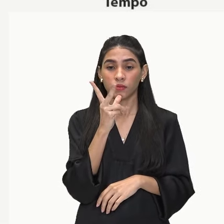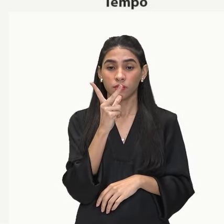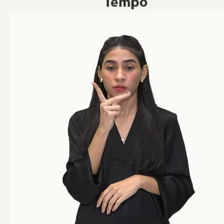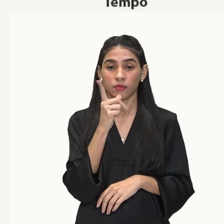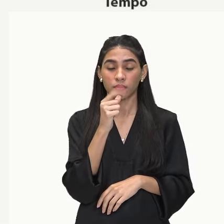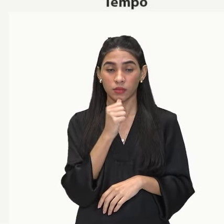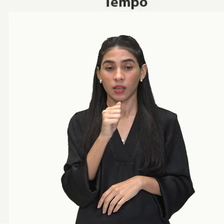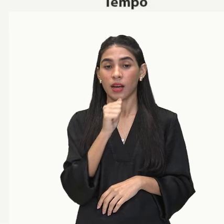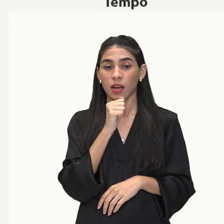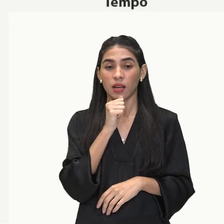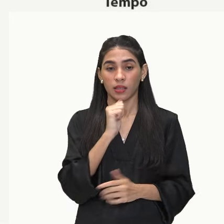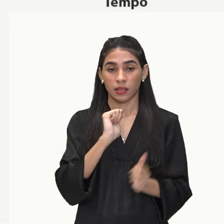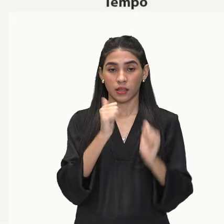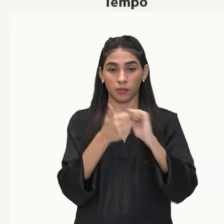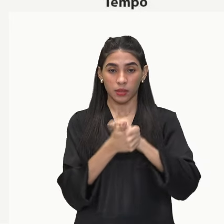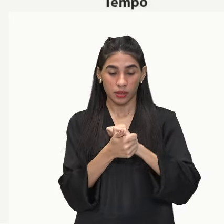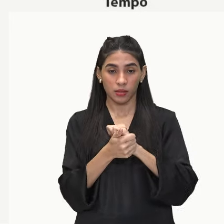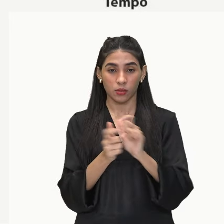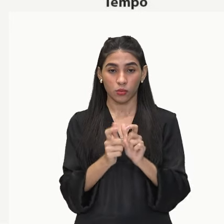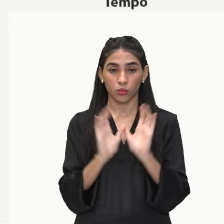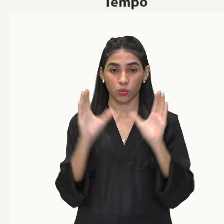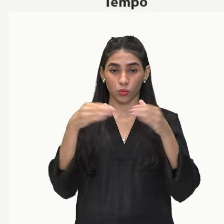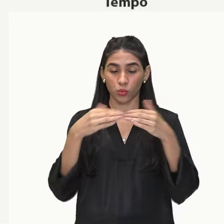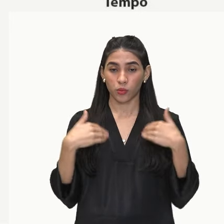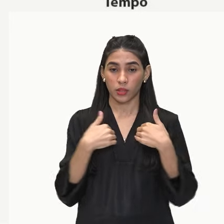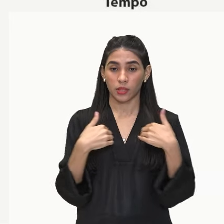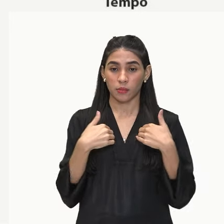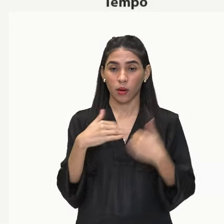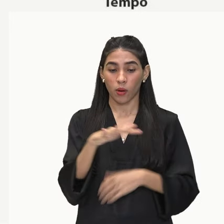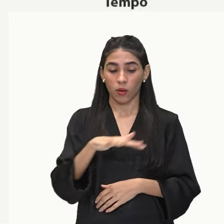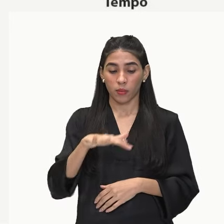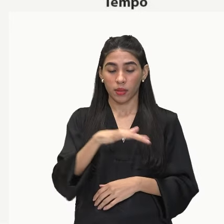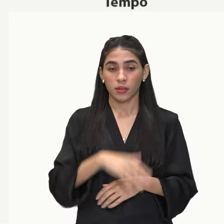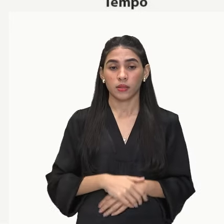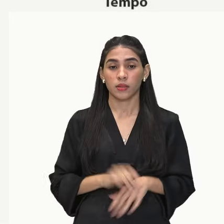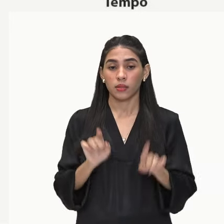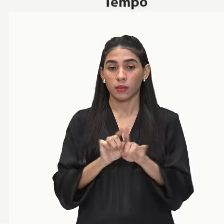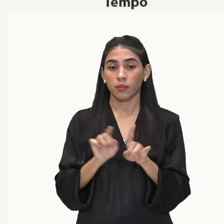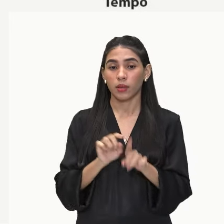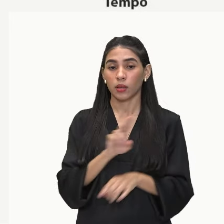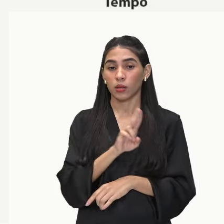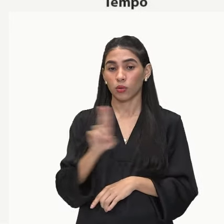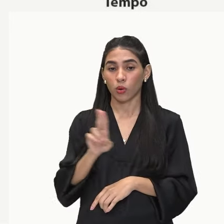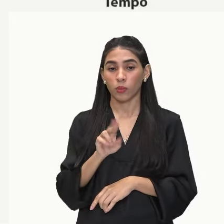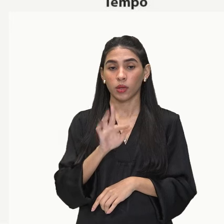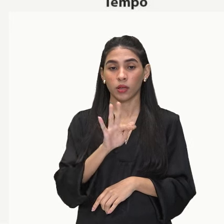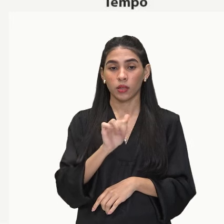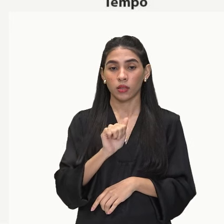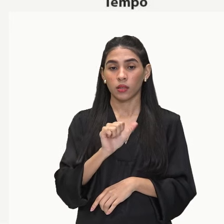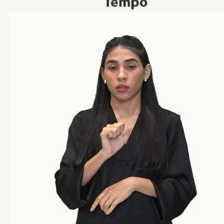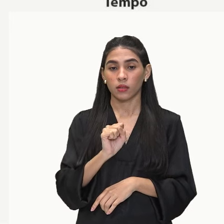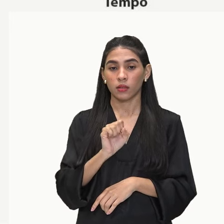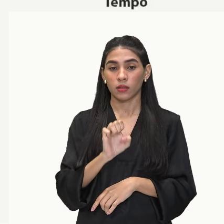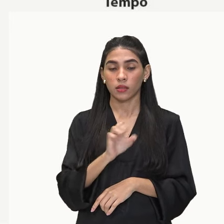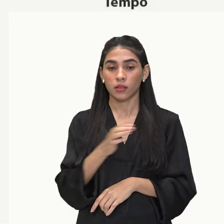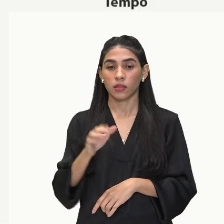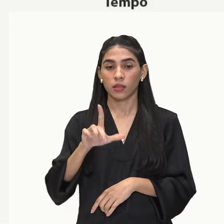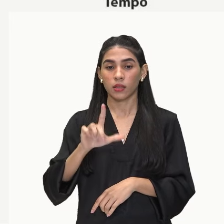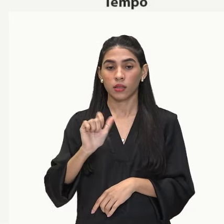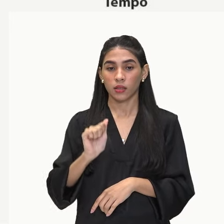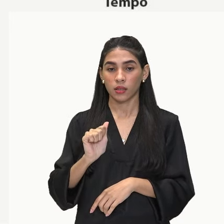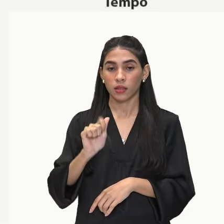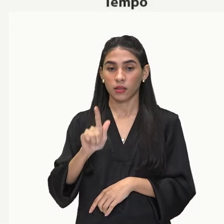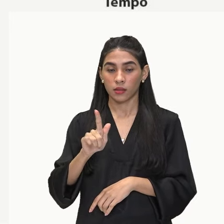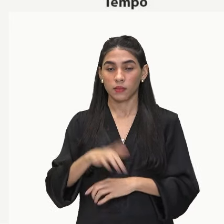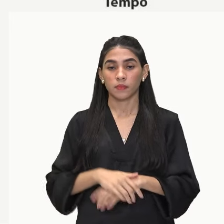adaptação da população ao ambiente, que é também chamada de fase LEG. Então, observe que nessa fase,